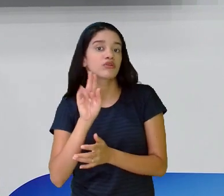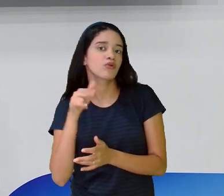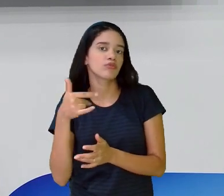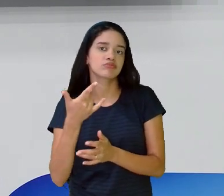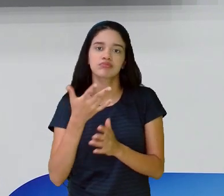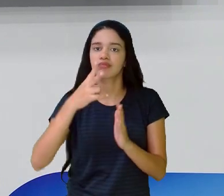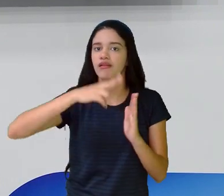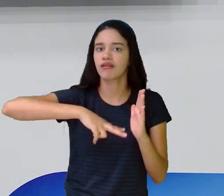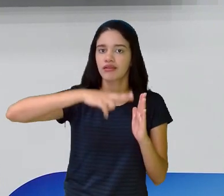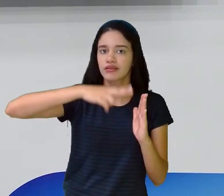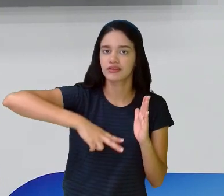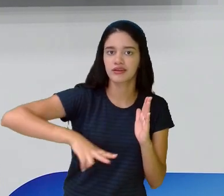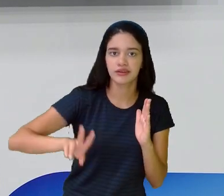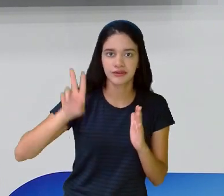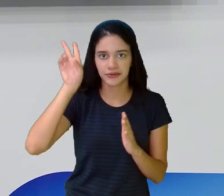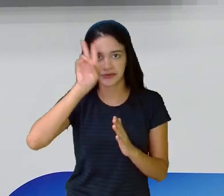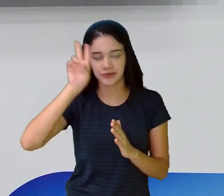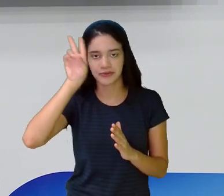história?